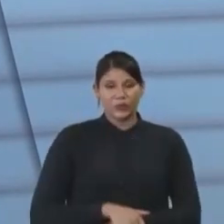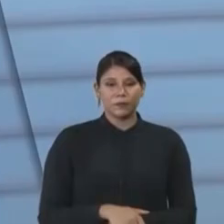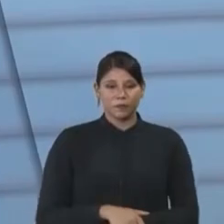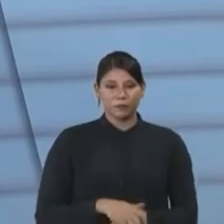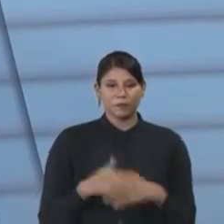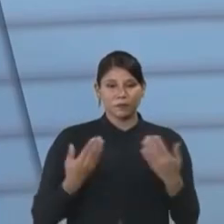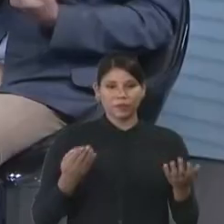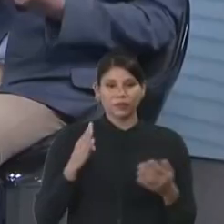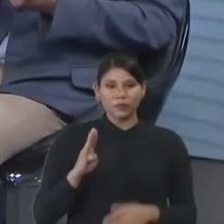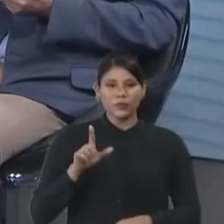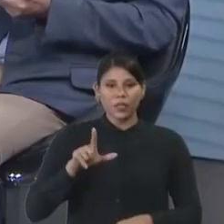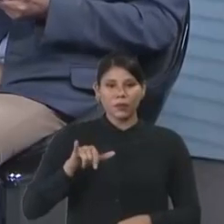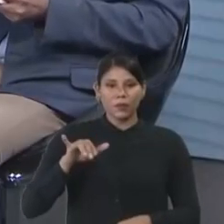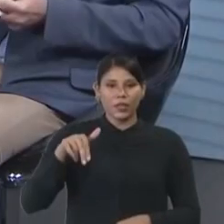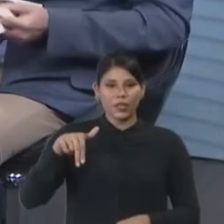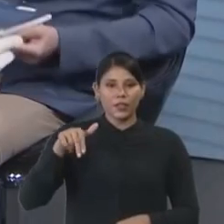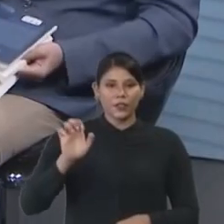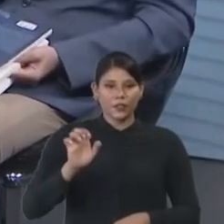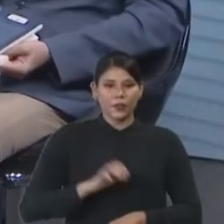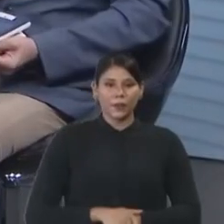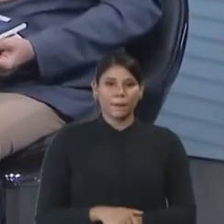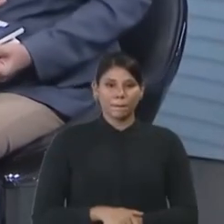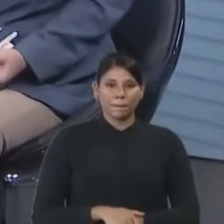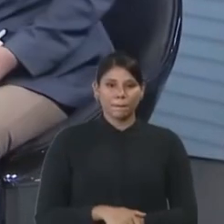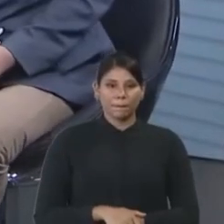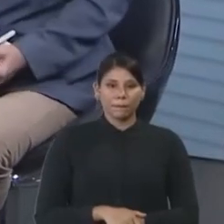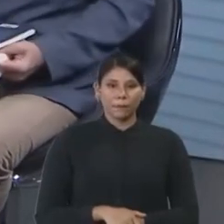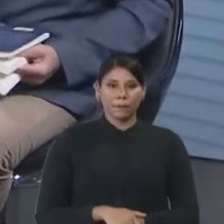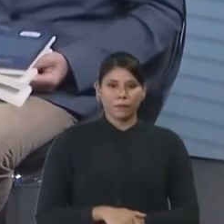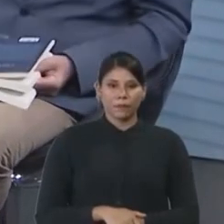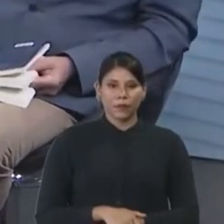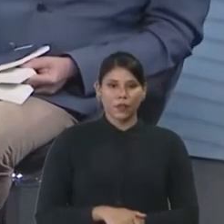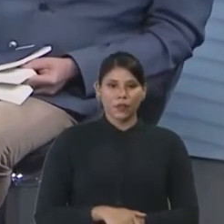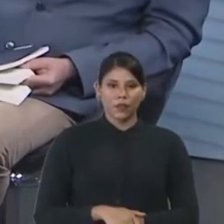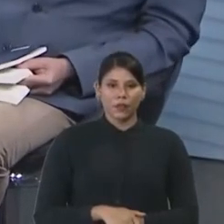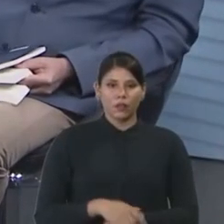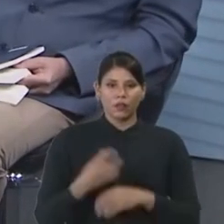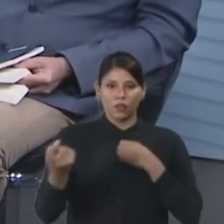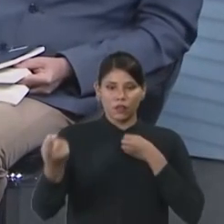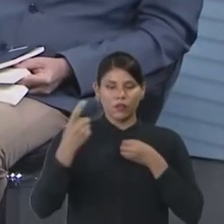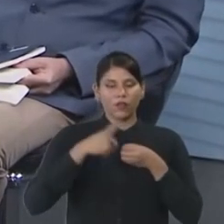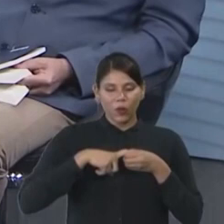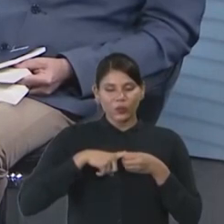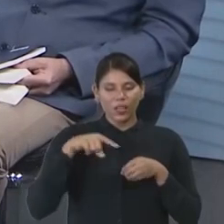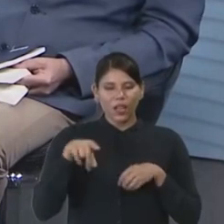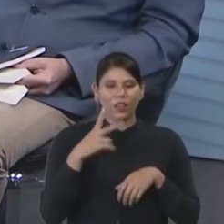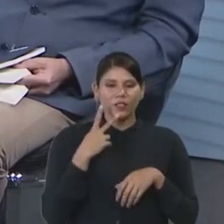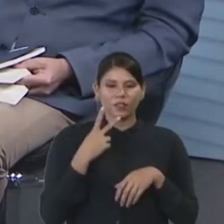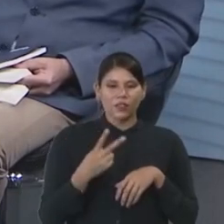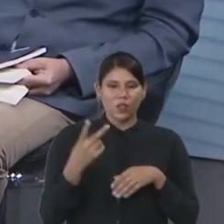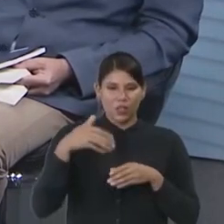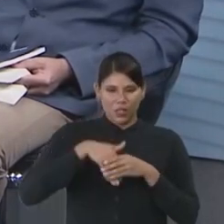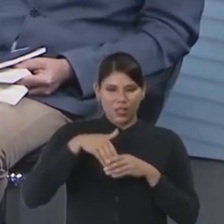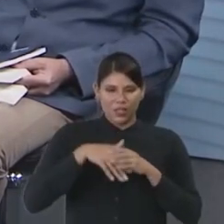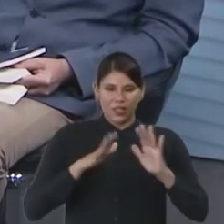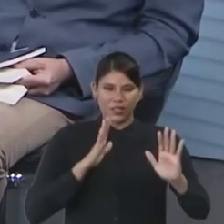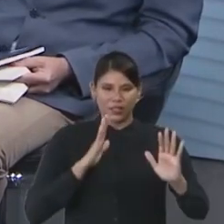Doutora Blaine Caula aqui comigo. Doutora Blaine, a gente, voltando à nossa eleição,